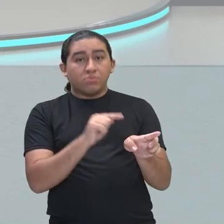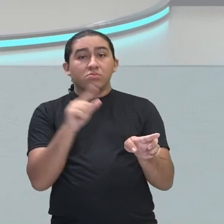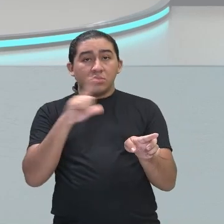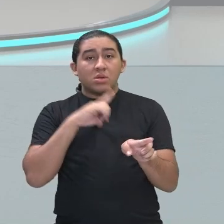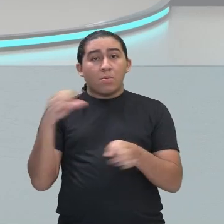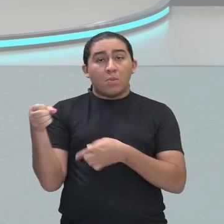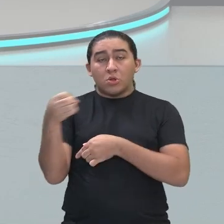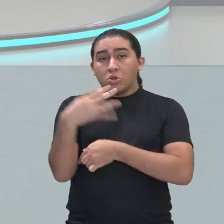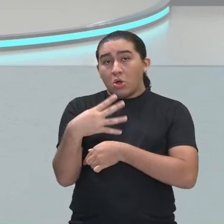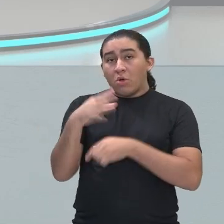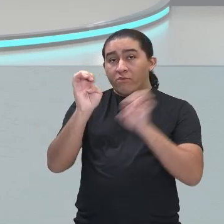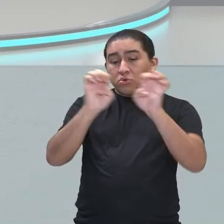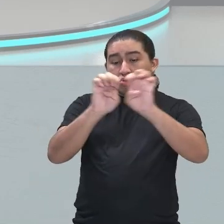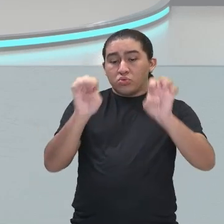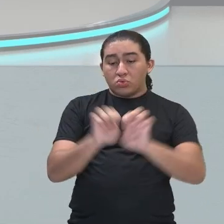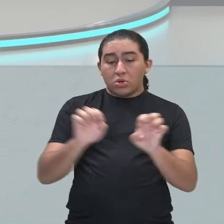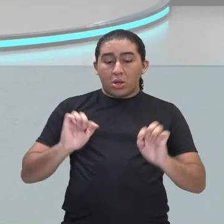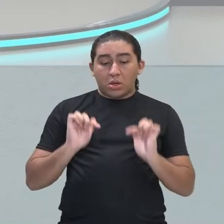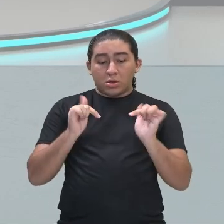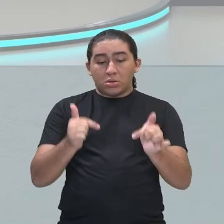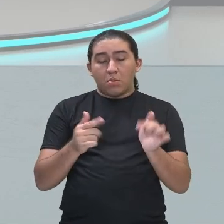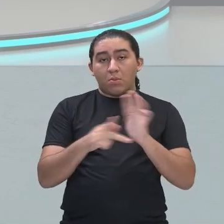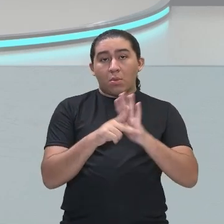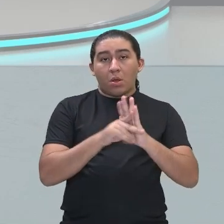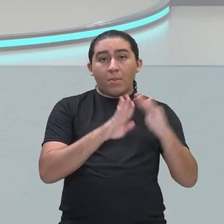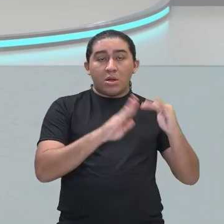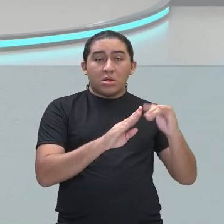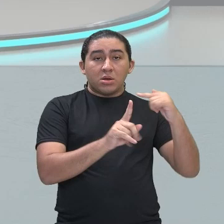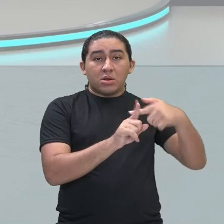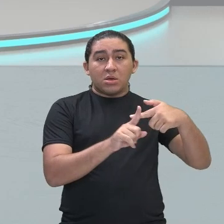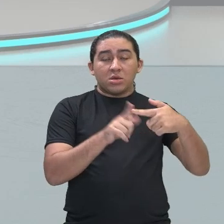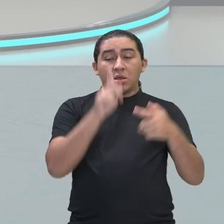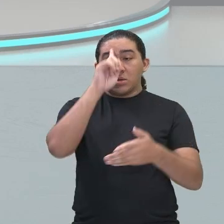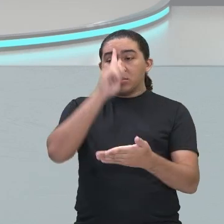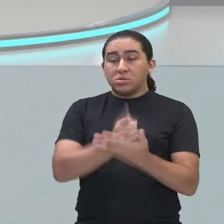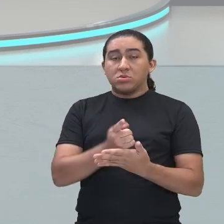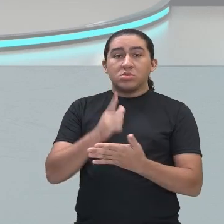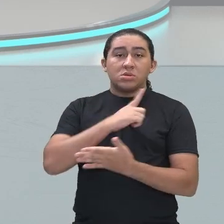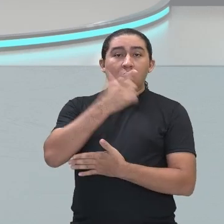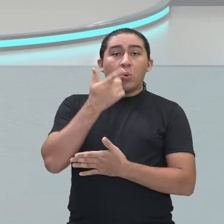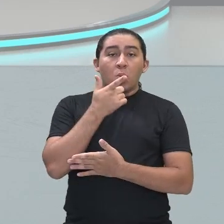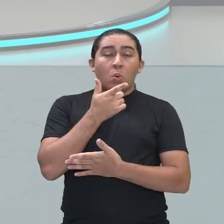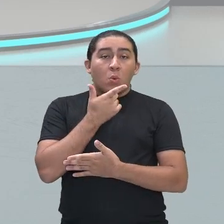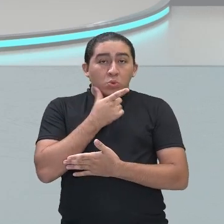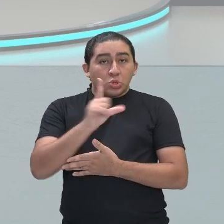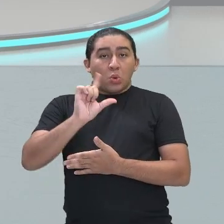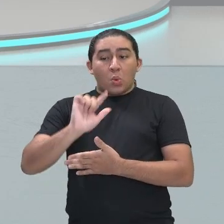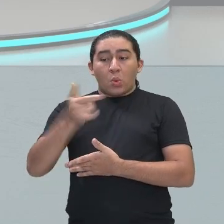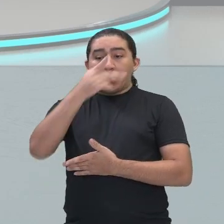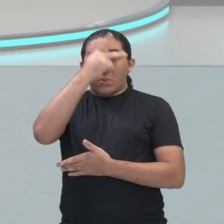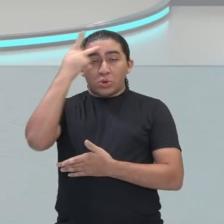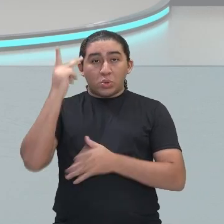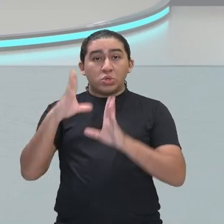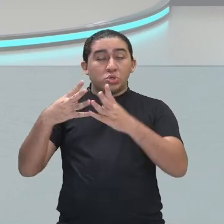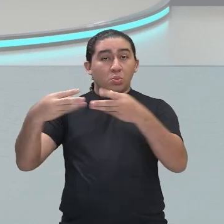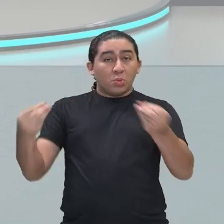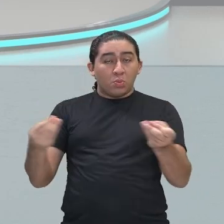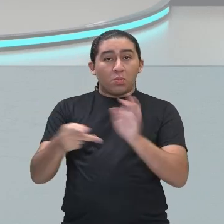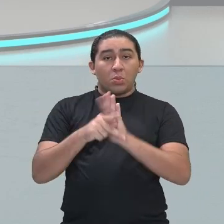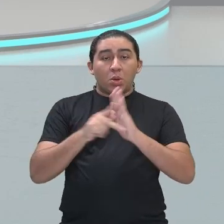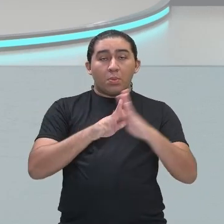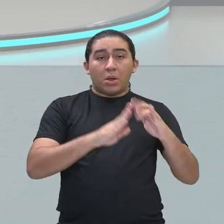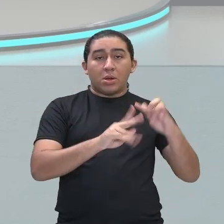atitude que a Igreja tomou para reaver esses súditos que tinham sumido da Igreja.